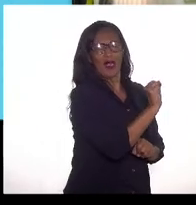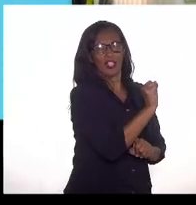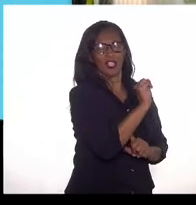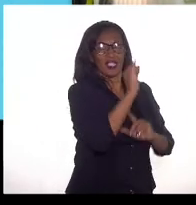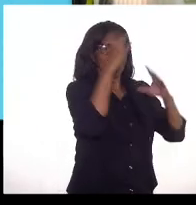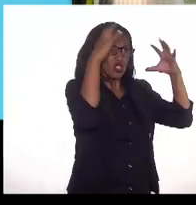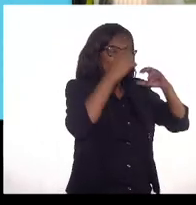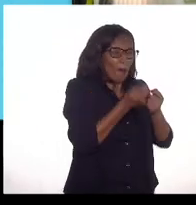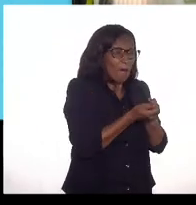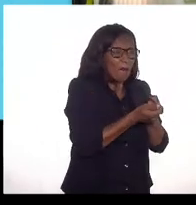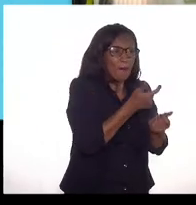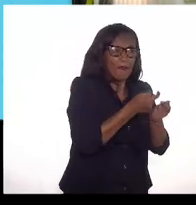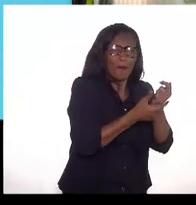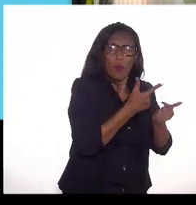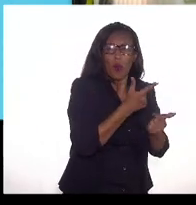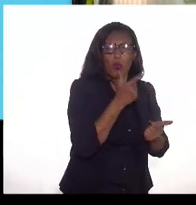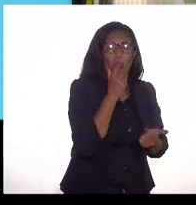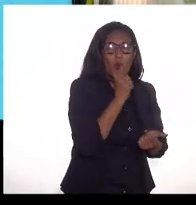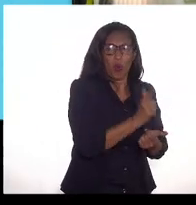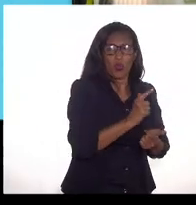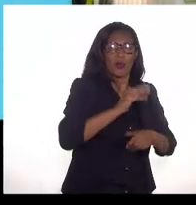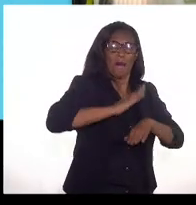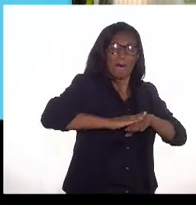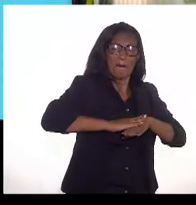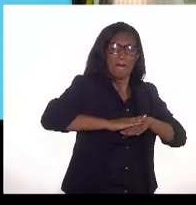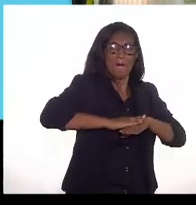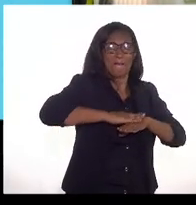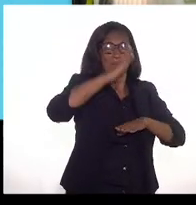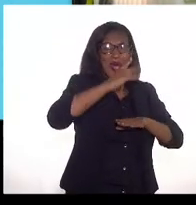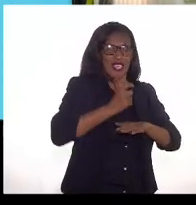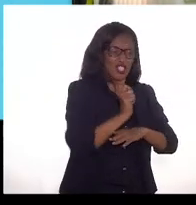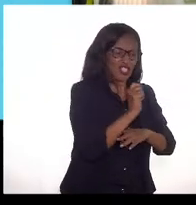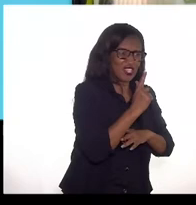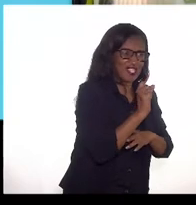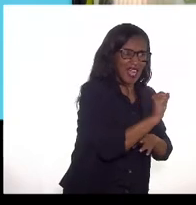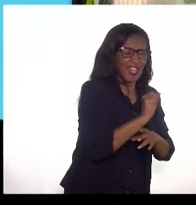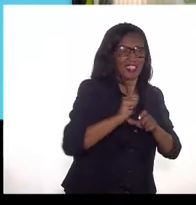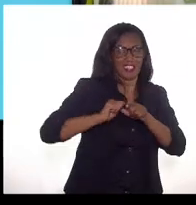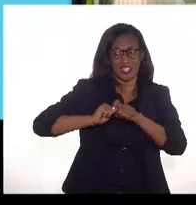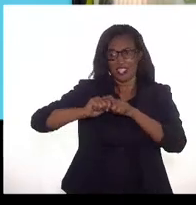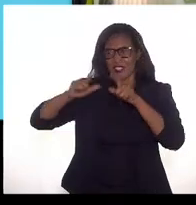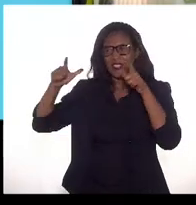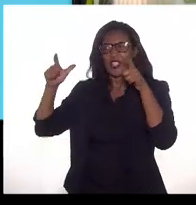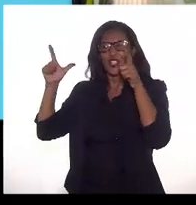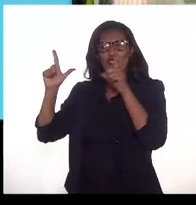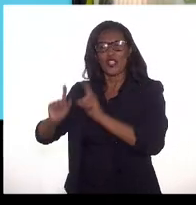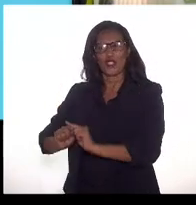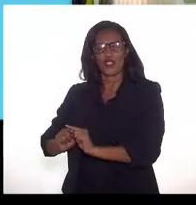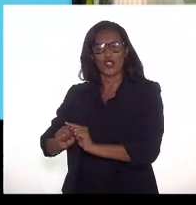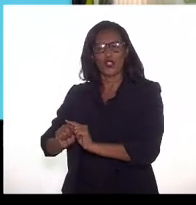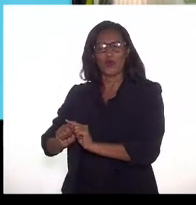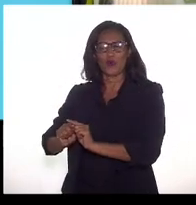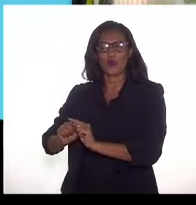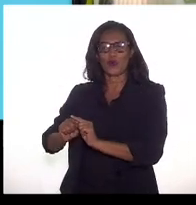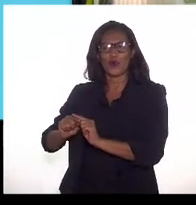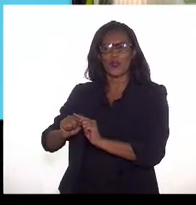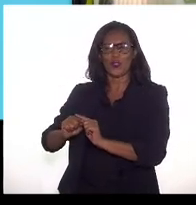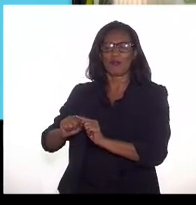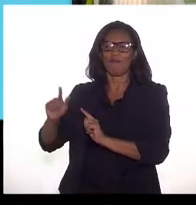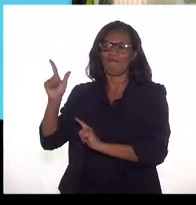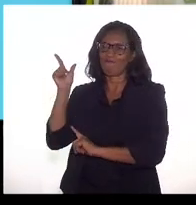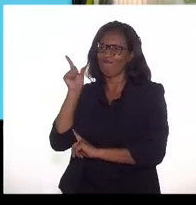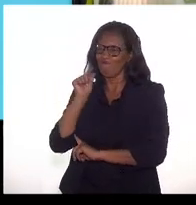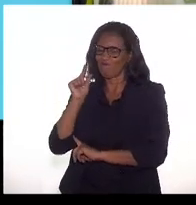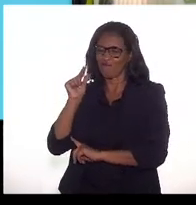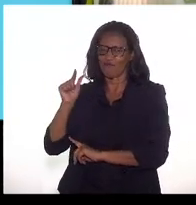menos eu consigo despachar menos energia de fonte hidráulica e preciso despachar